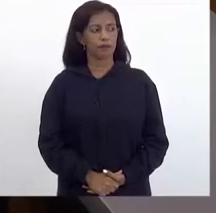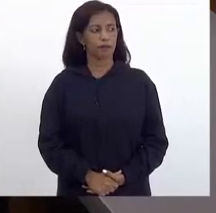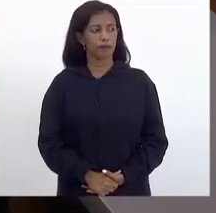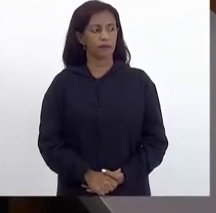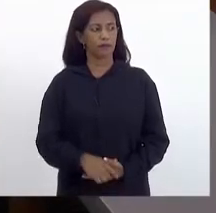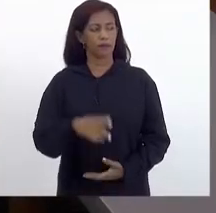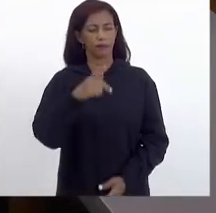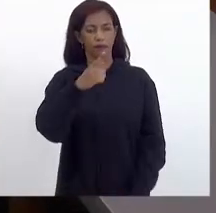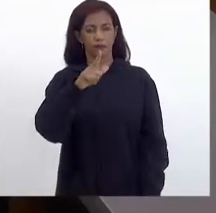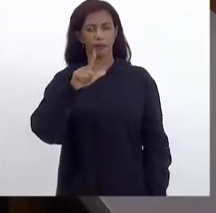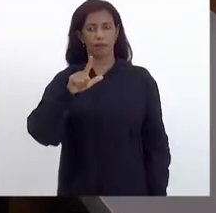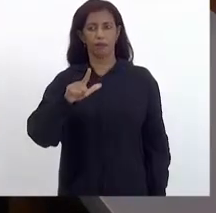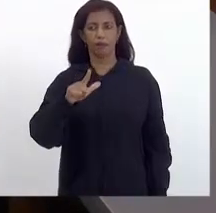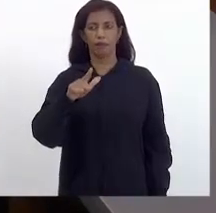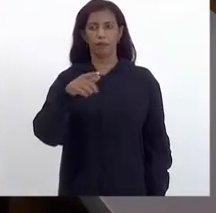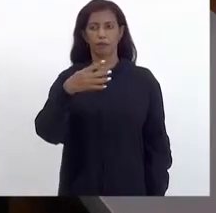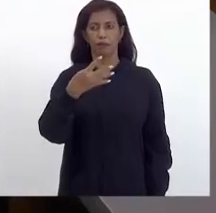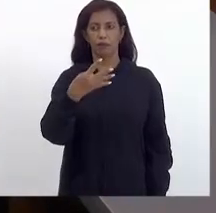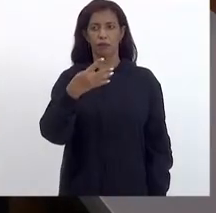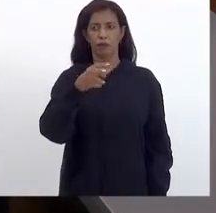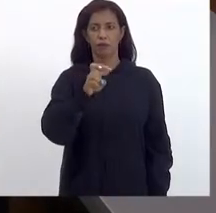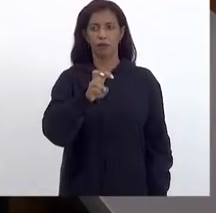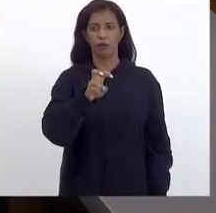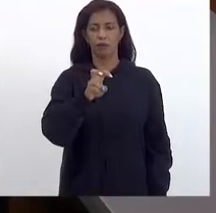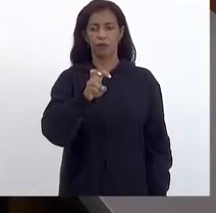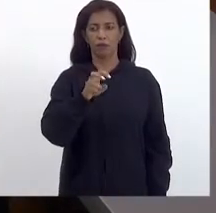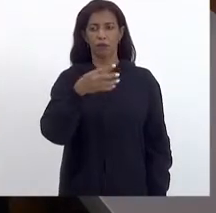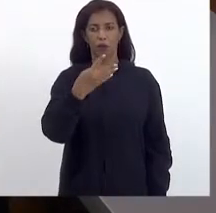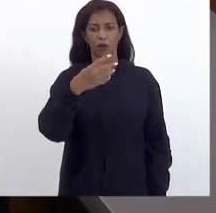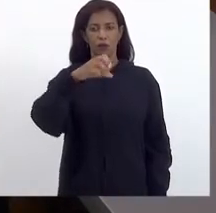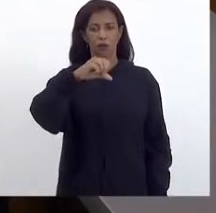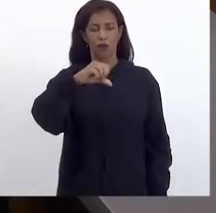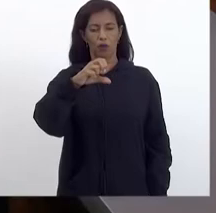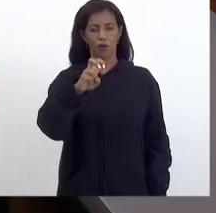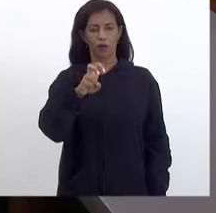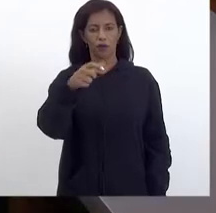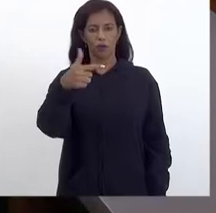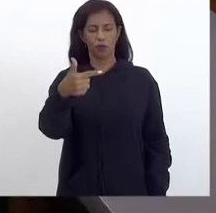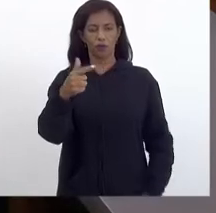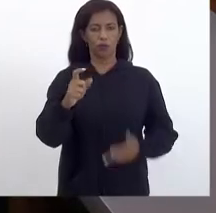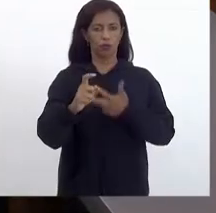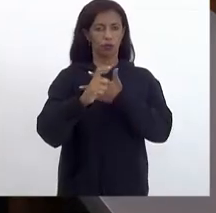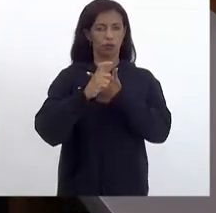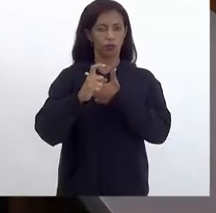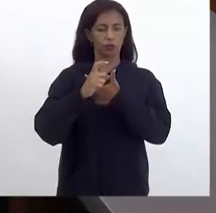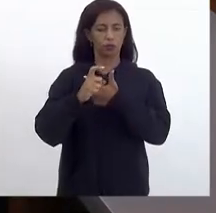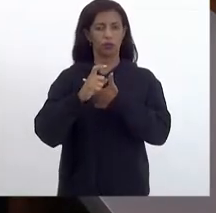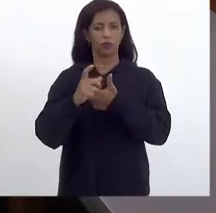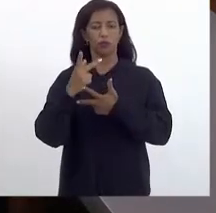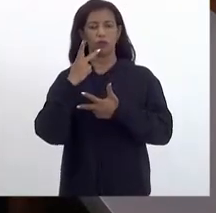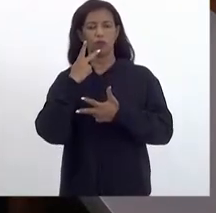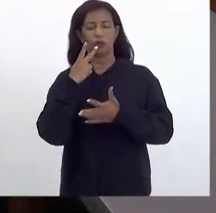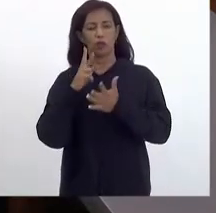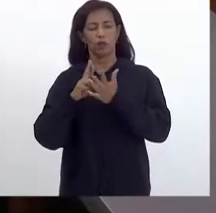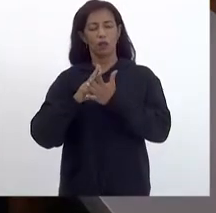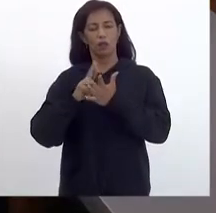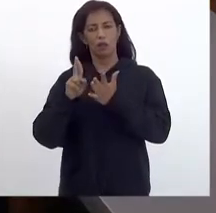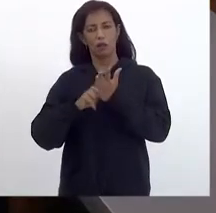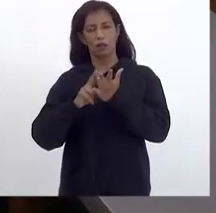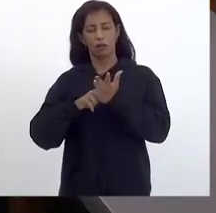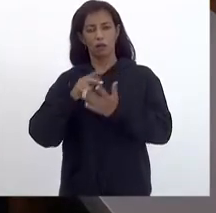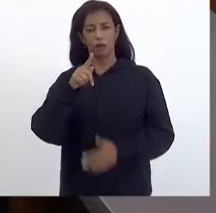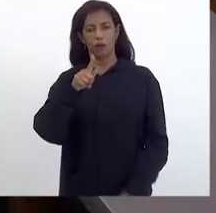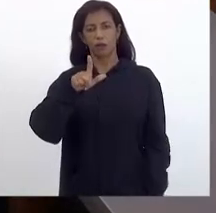Projeto de lei número 4952-2021, do Poder Executivo, que dispõe sobre a revisão 2022 do Plano